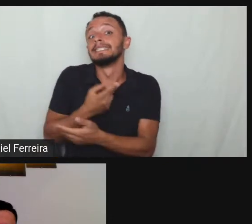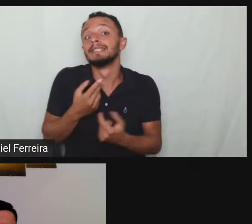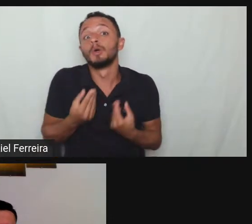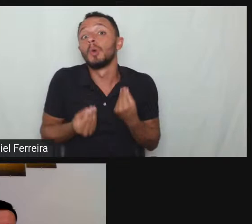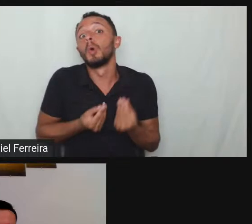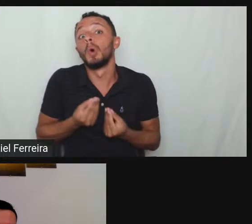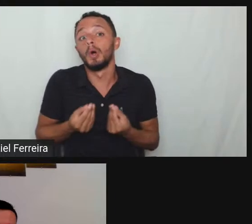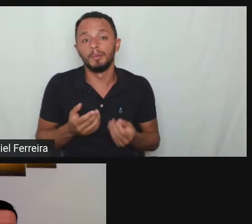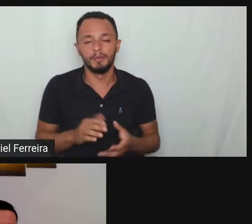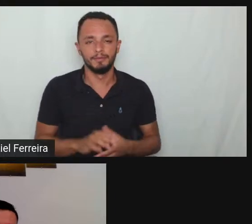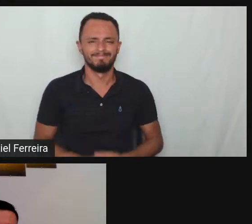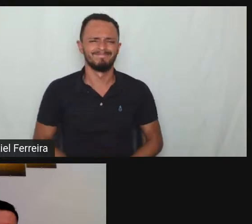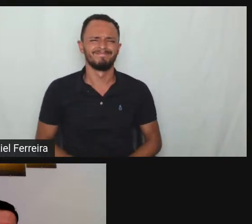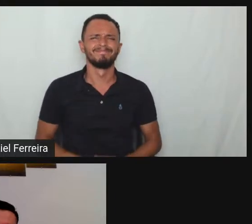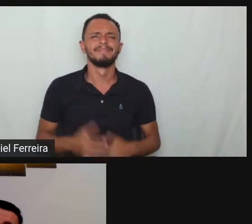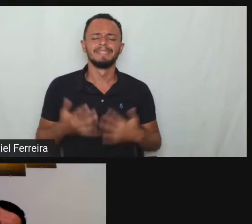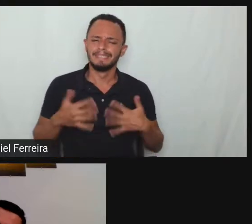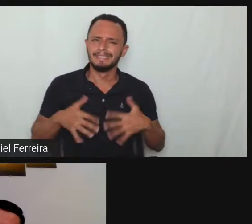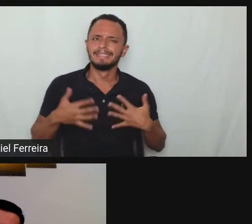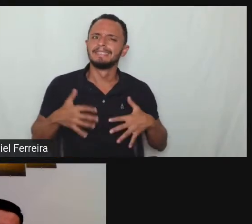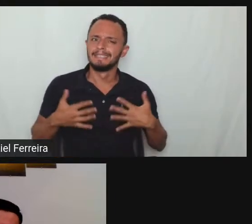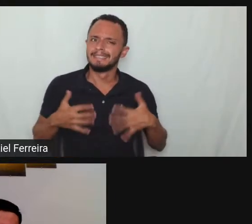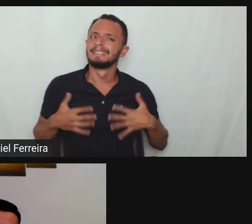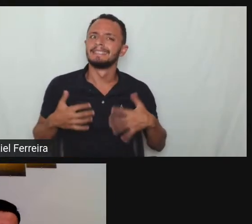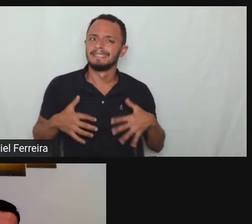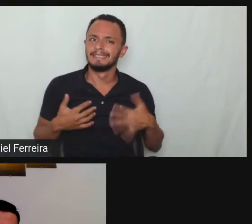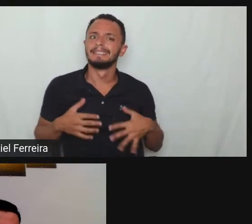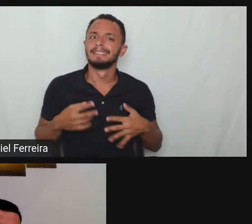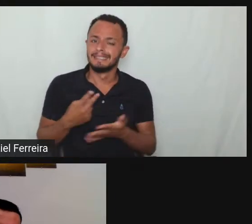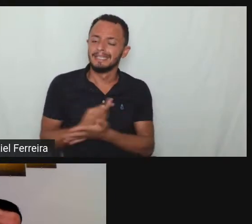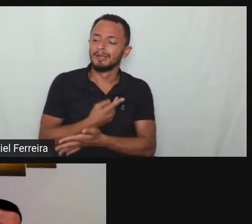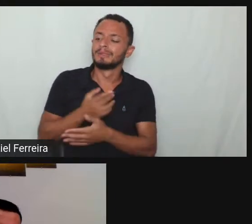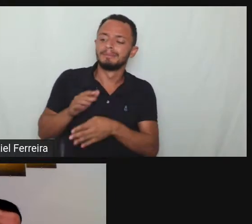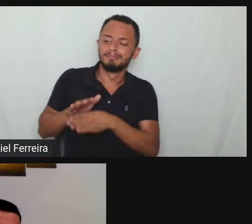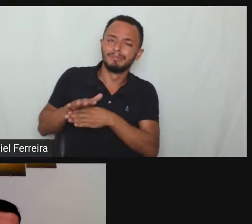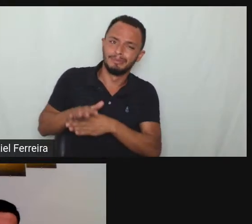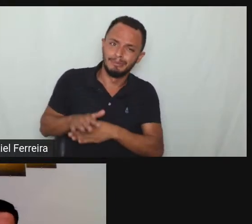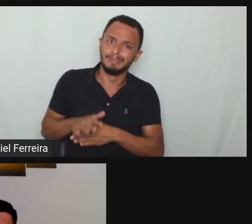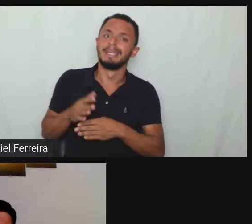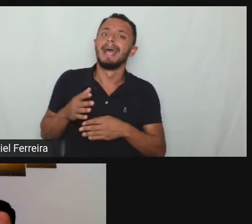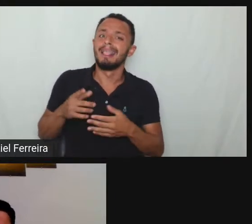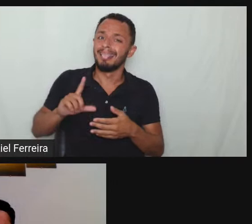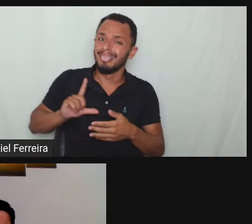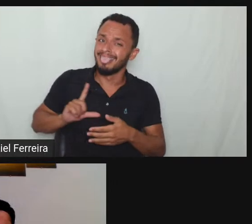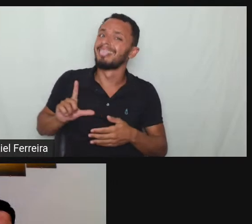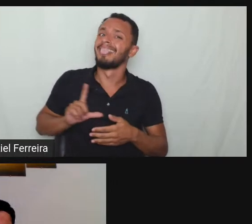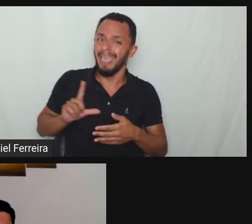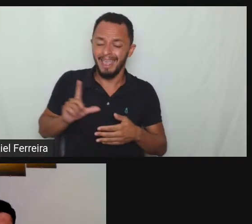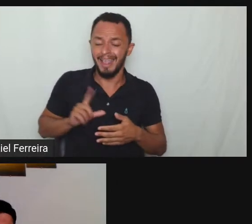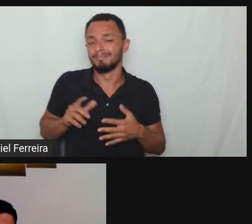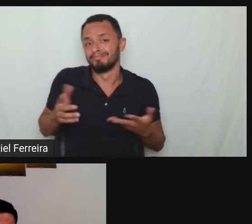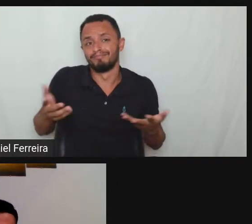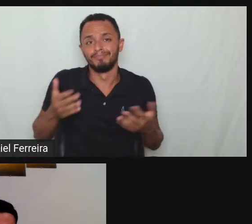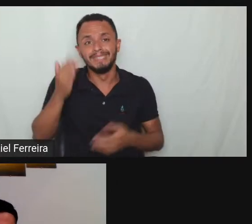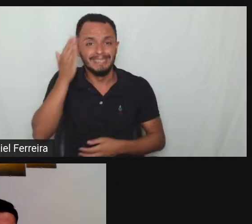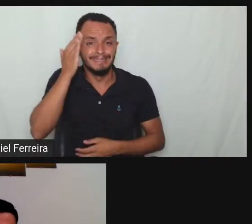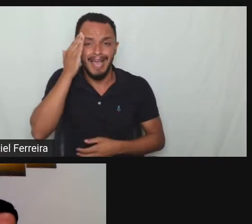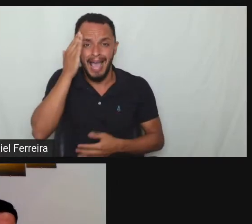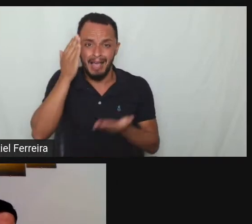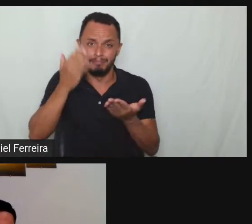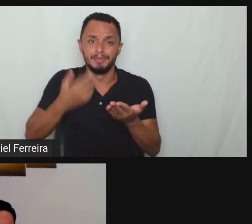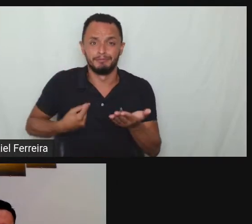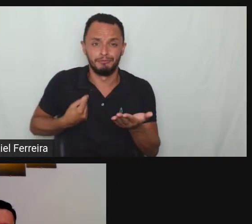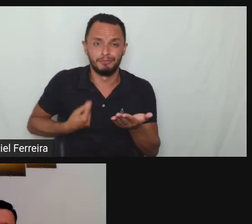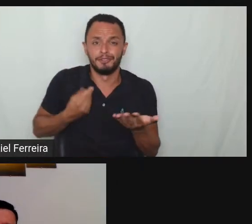infelizmente é infelizmente não a gente sabe que que é comum a gente ouve